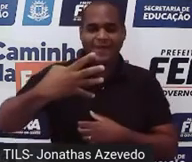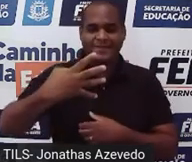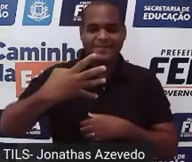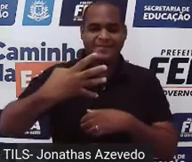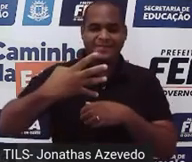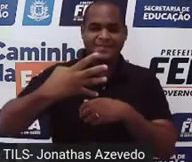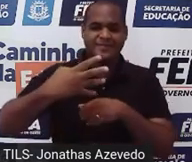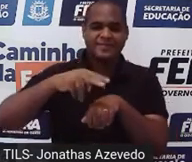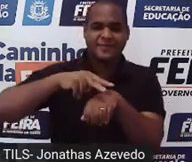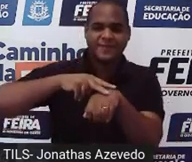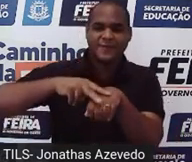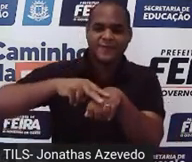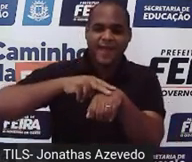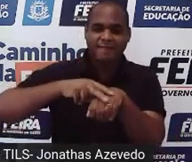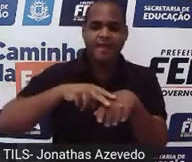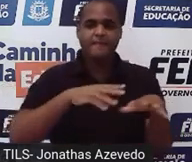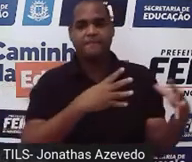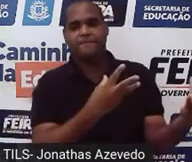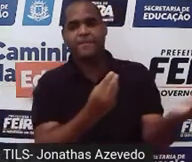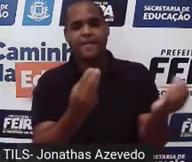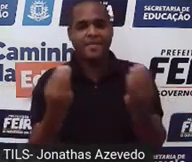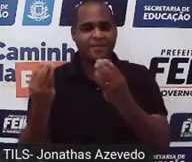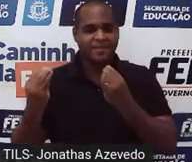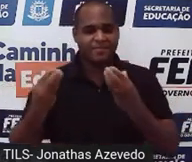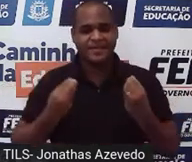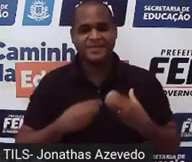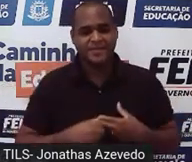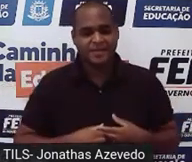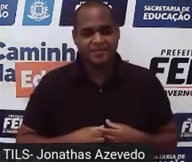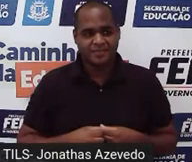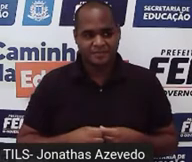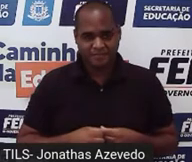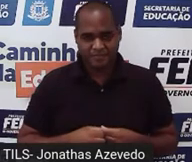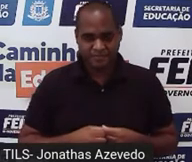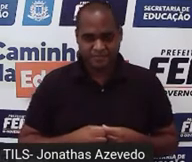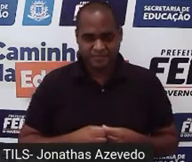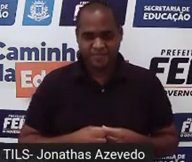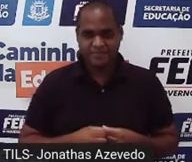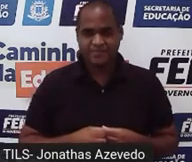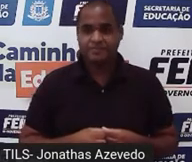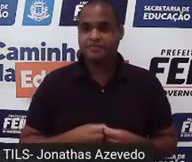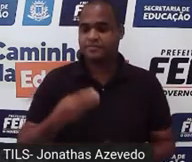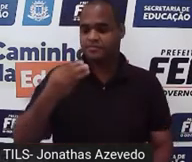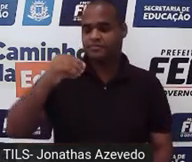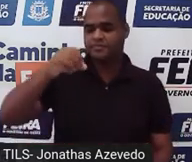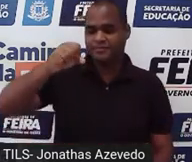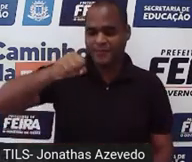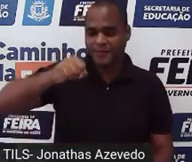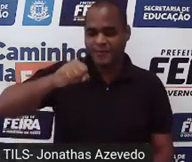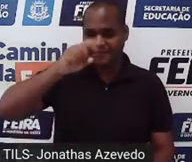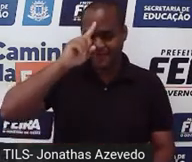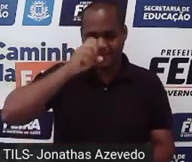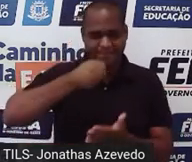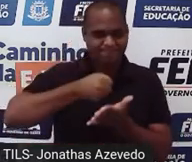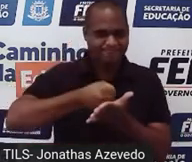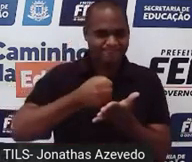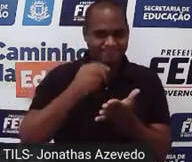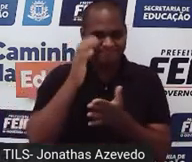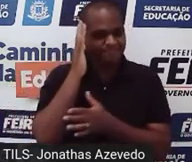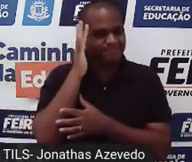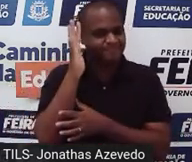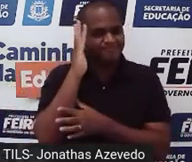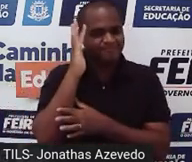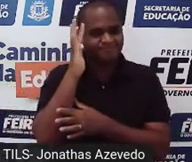4 em verde para bastante coisa. 30 segundos para você pensar o